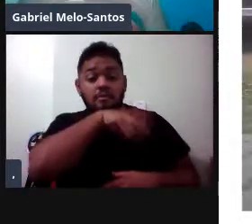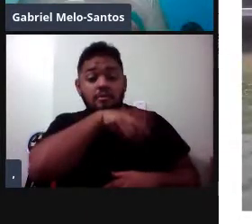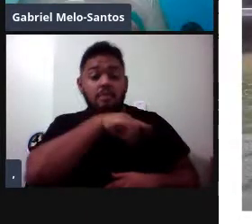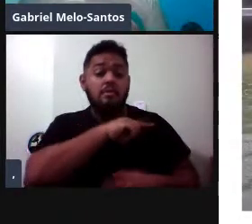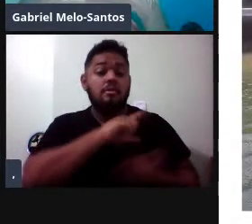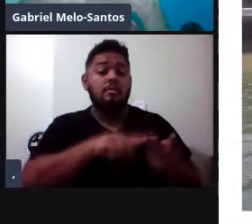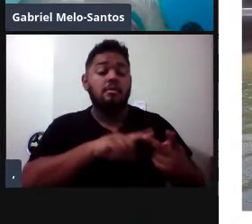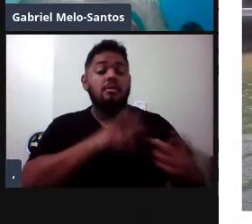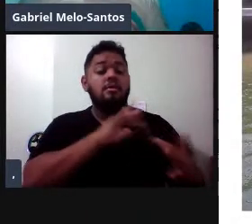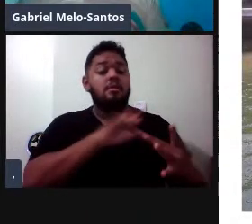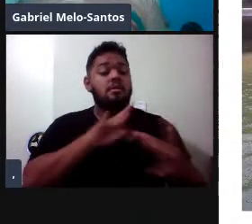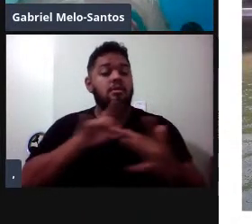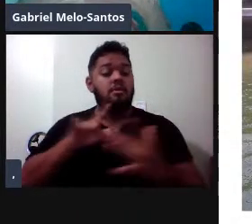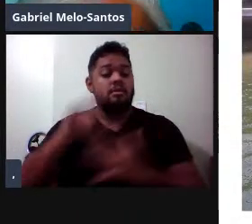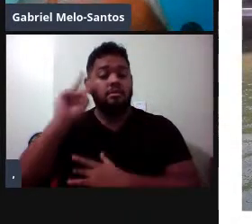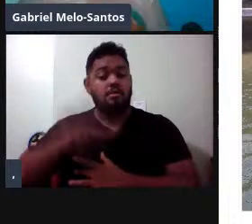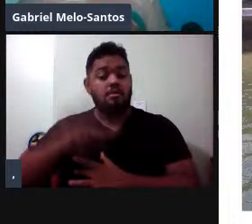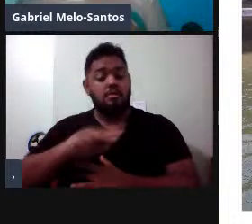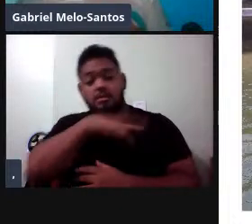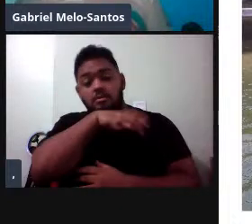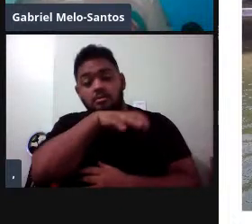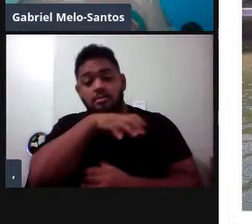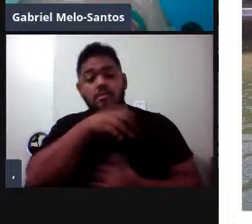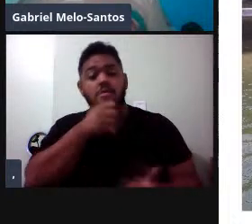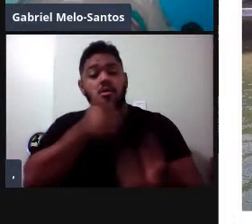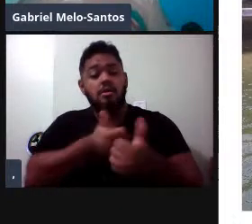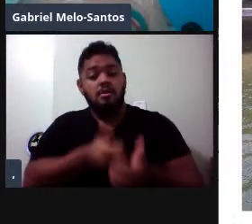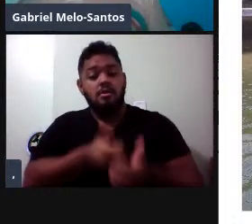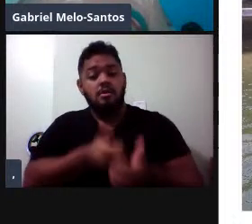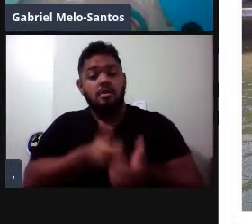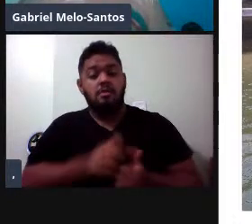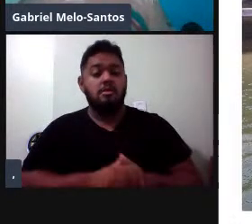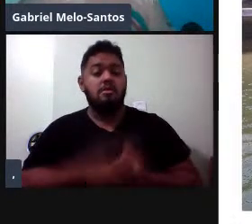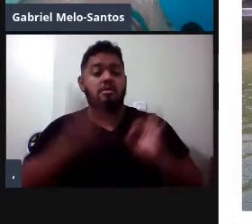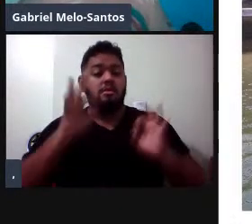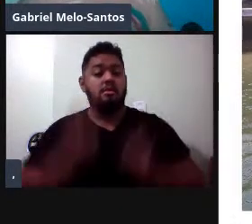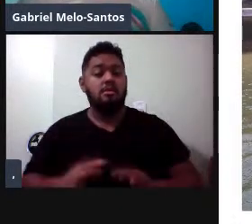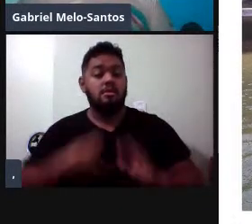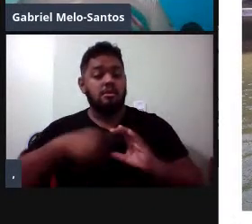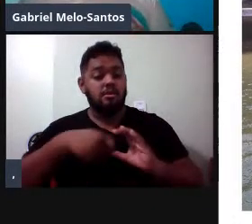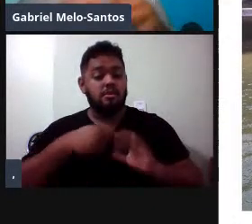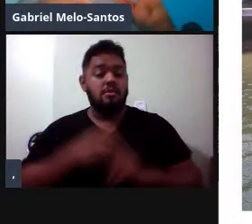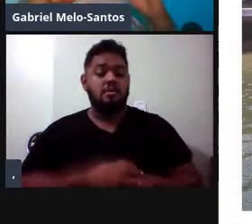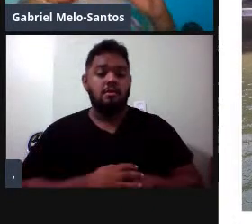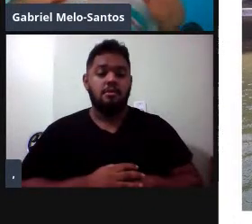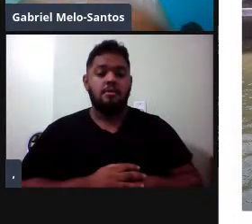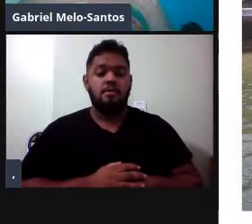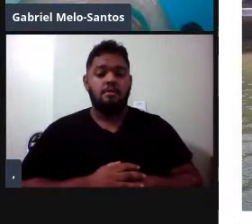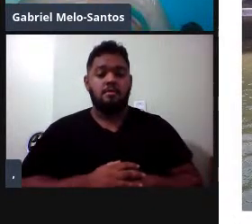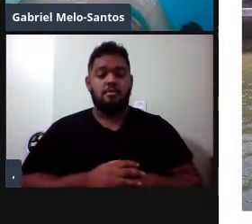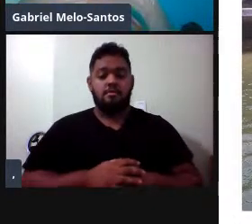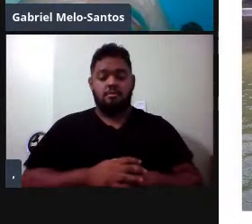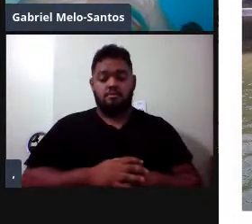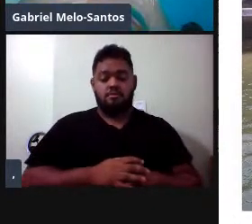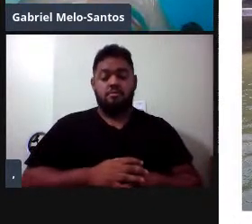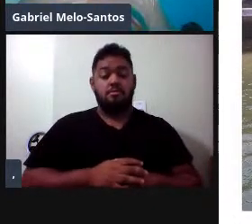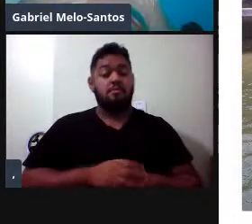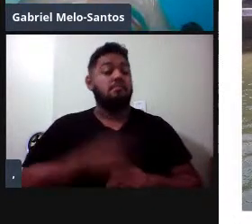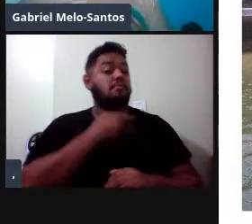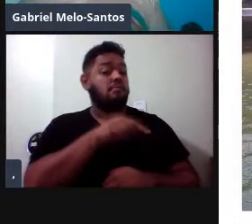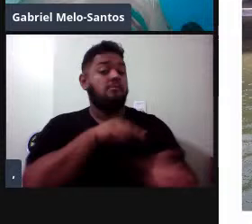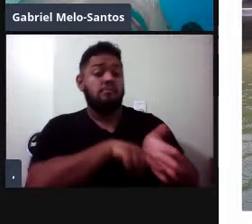ver os bichos muito de perto, tendo certeza de que a gente estava gravando a penazinha. Então, ali era um estudo ideal de